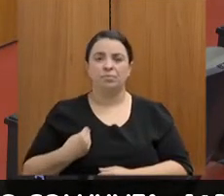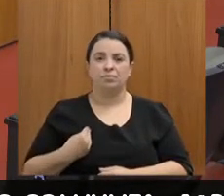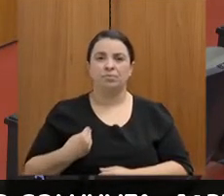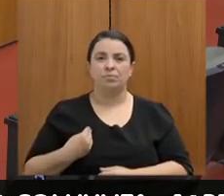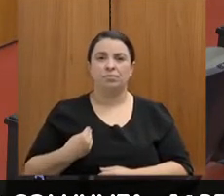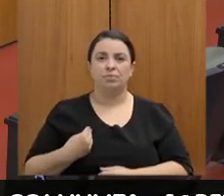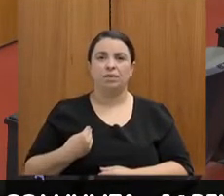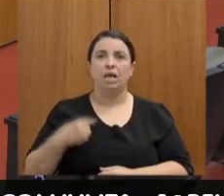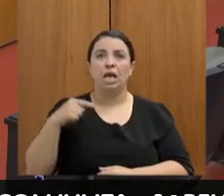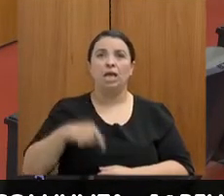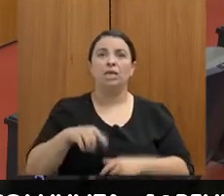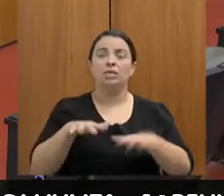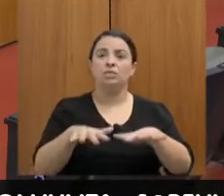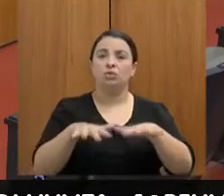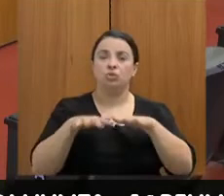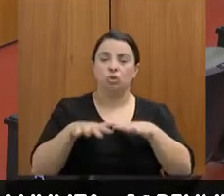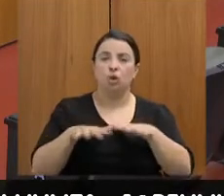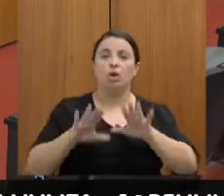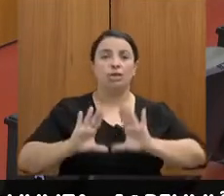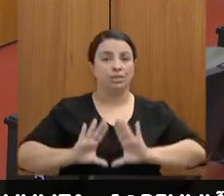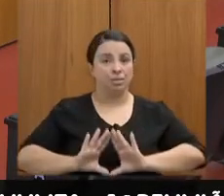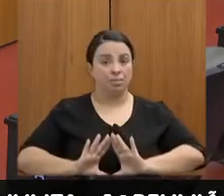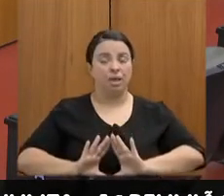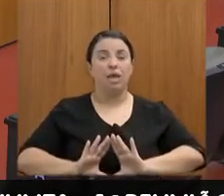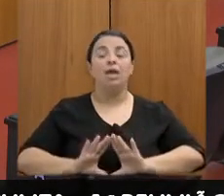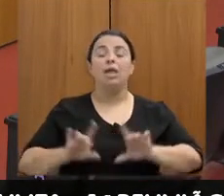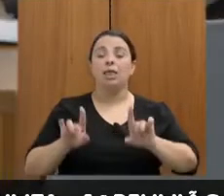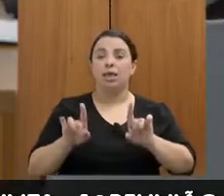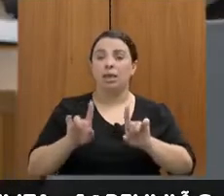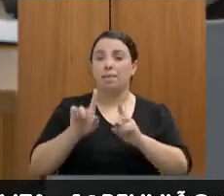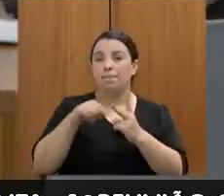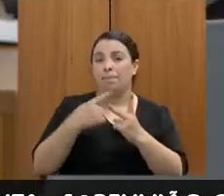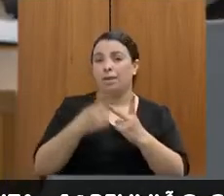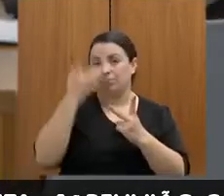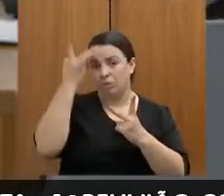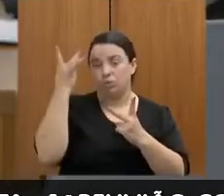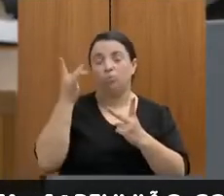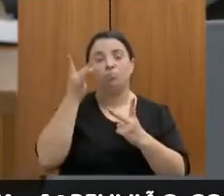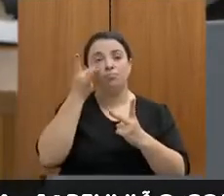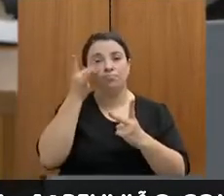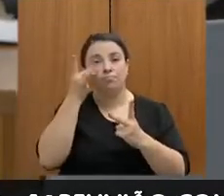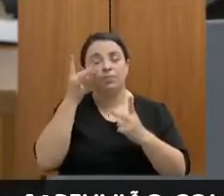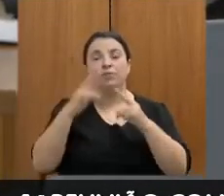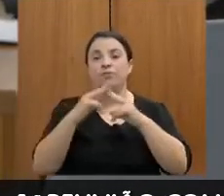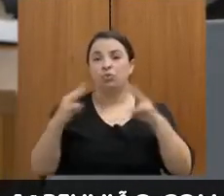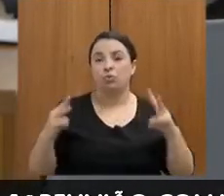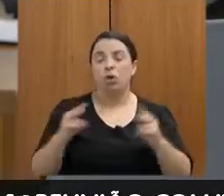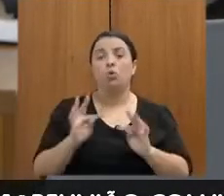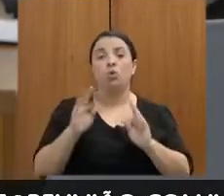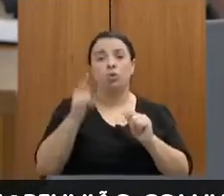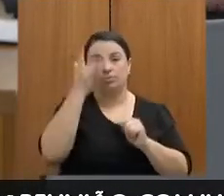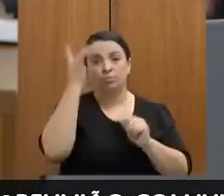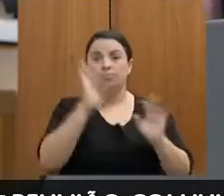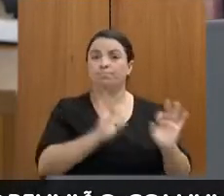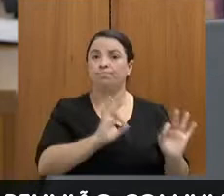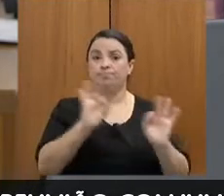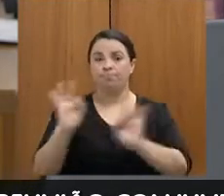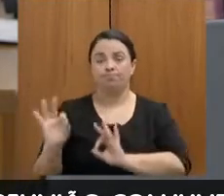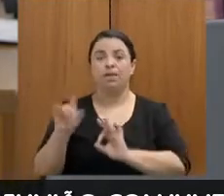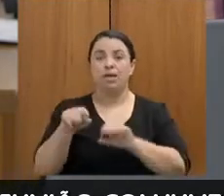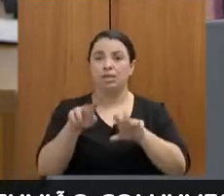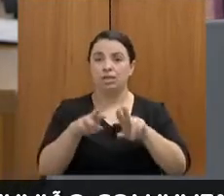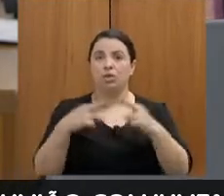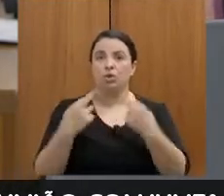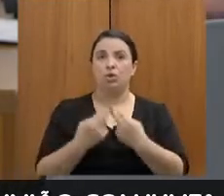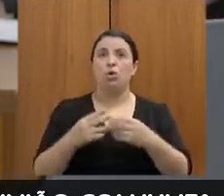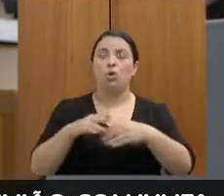auditório, na Assembleia, presentes também virtualmente. cumprimentar a todos que acompanham essa reunião, cumprimentar o nosso secretário